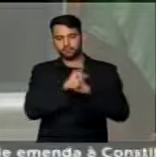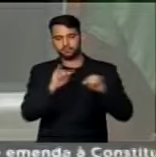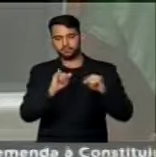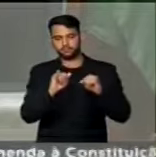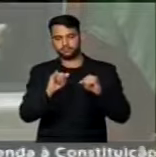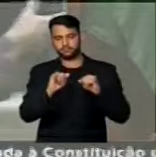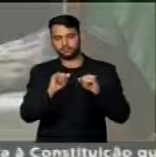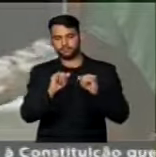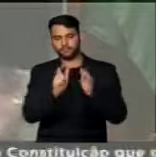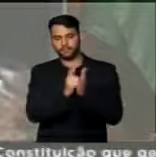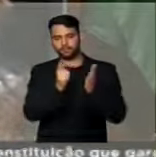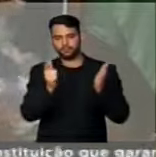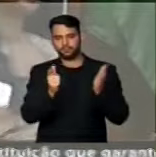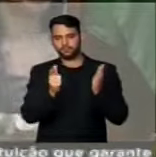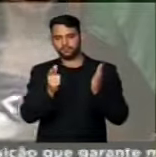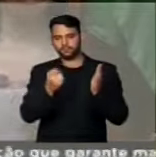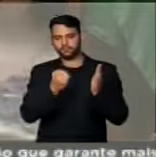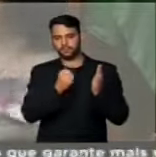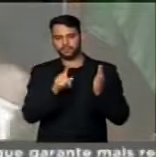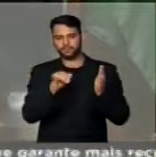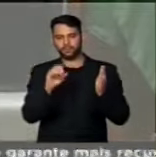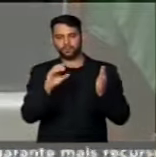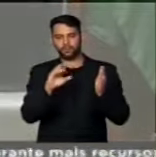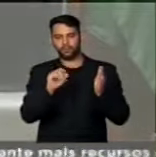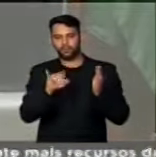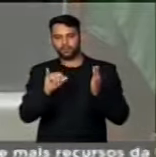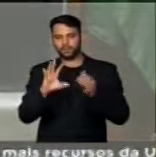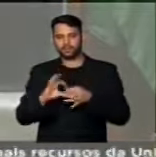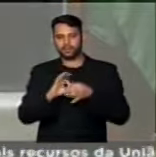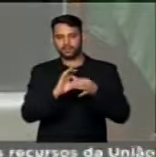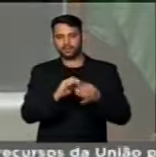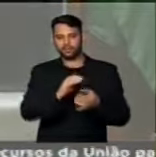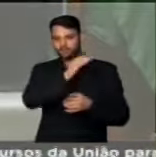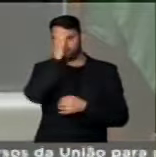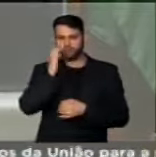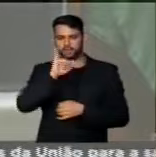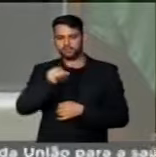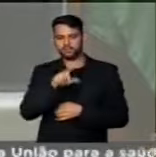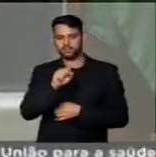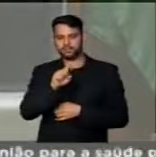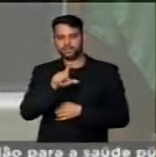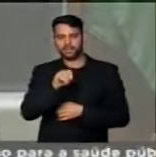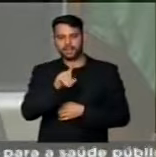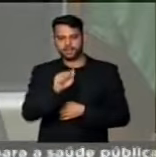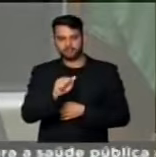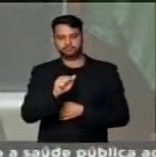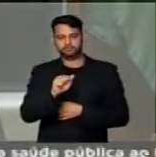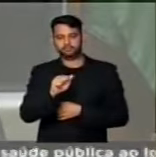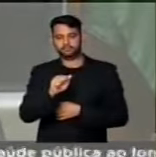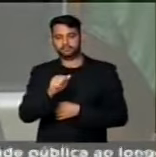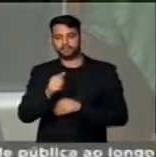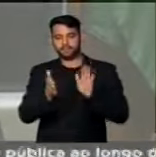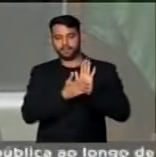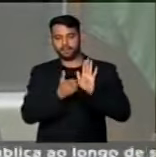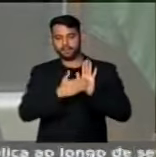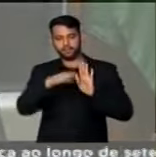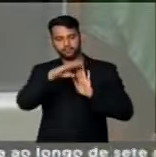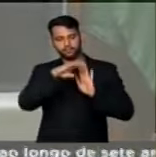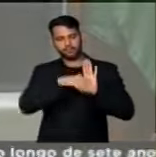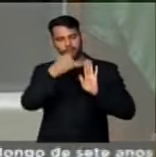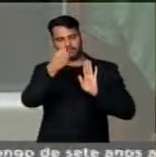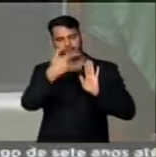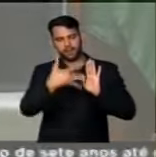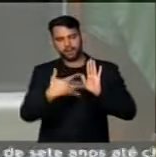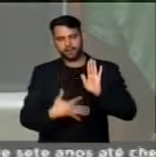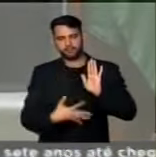aqui na página 5, o Conta em Paraíso Fiscal liga Cunha a Jorge Zelada. Está aqui toda a descrição